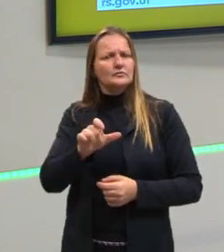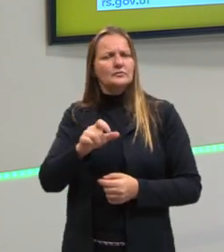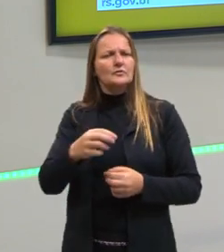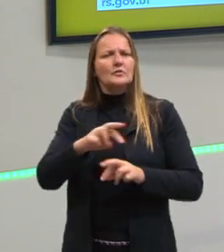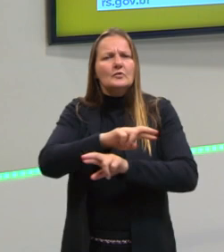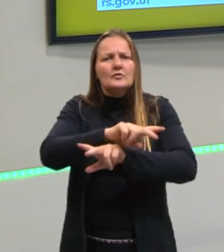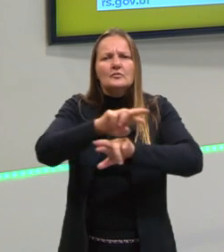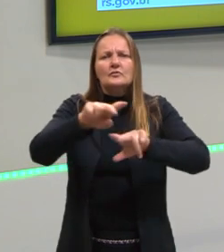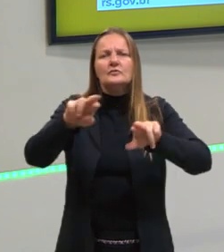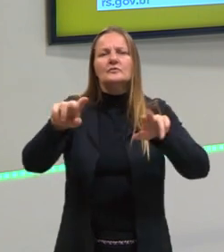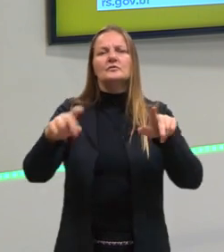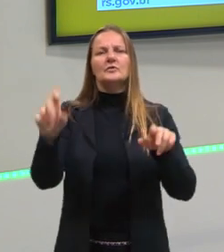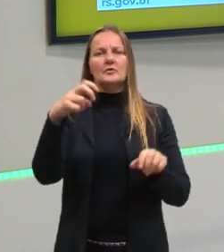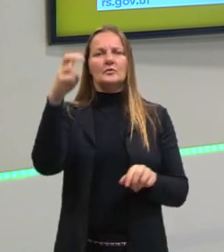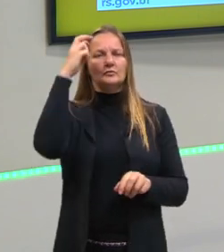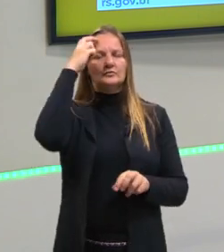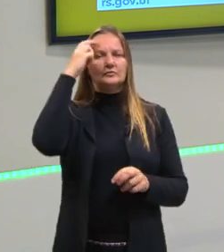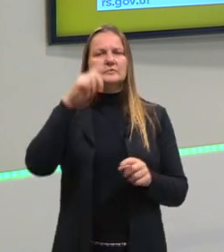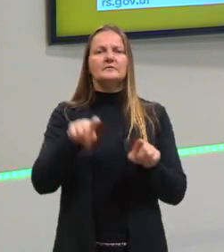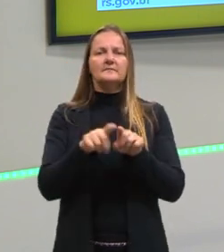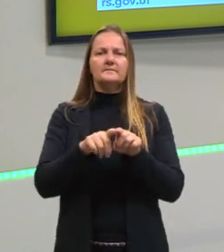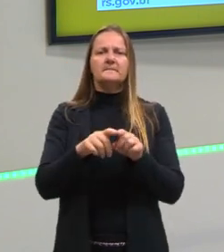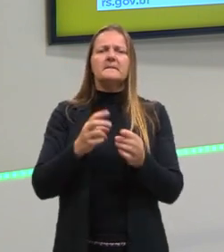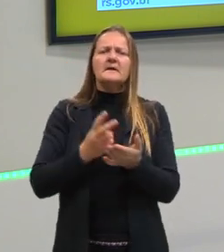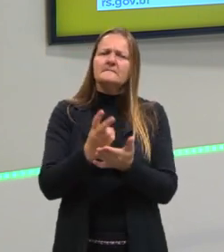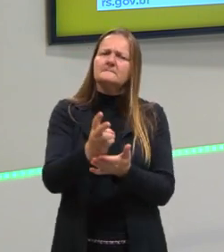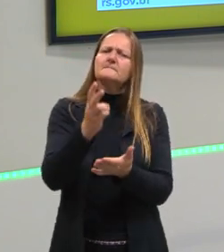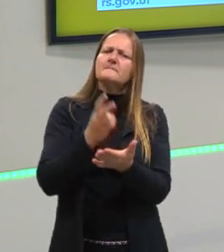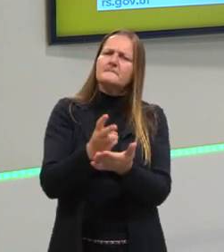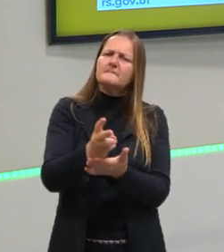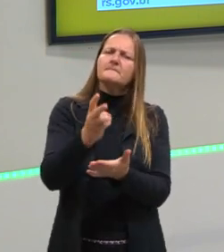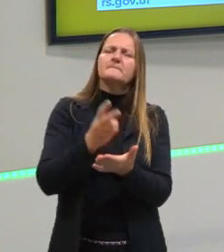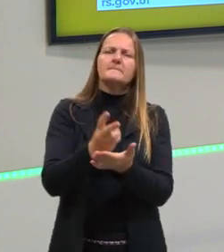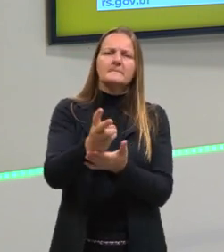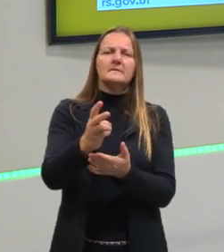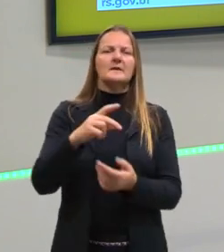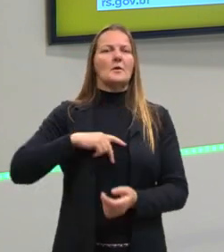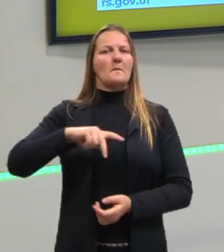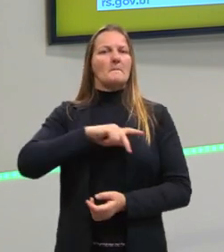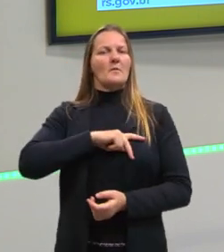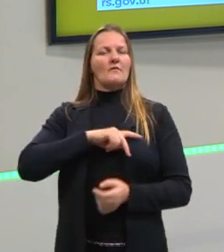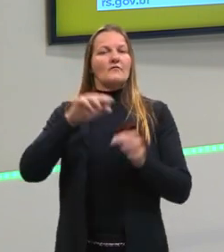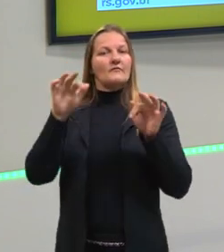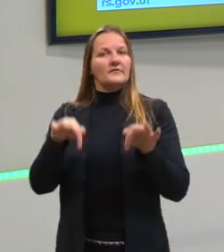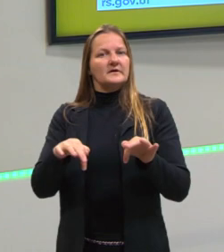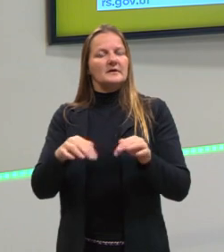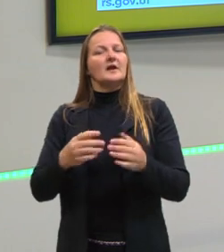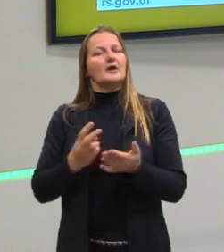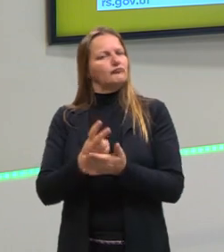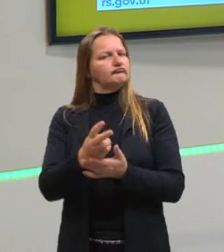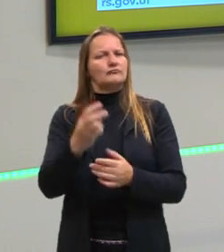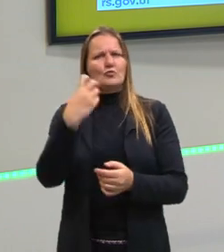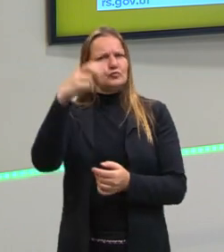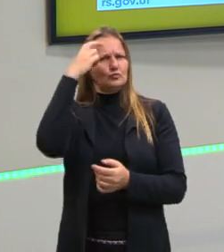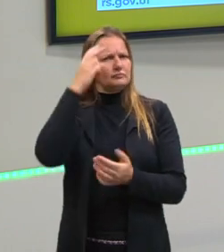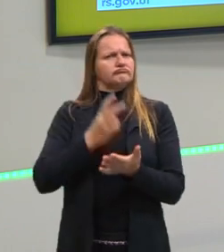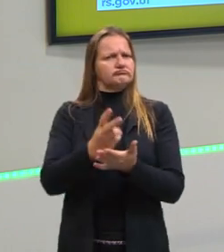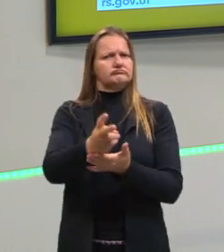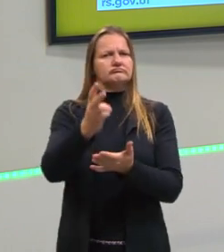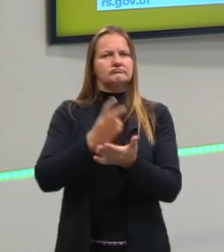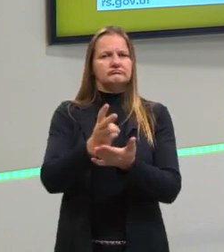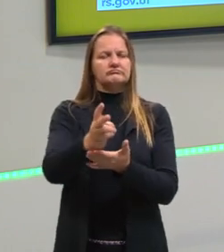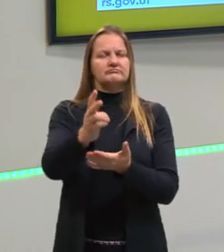múltipla e variável, isso é muito importante. Ela é duradoura, e se algum povo deixar de existir, ela vai continuar a